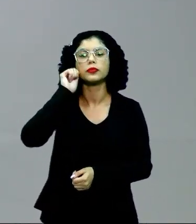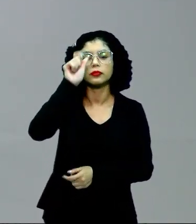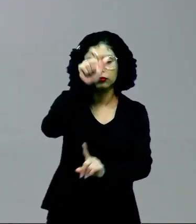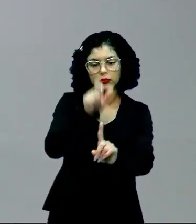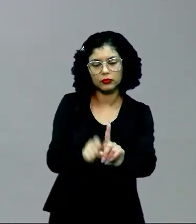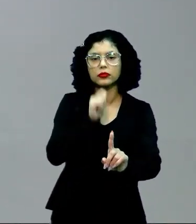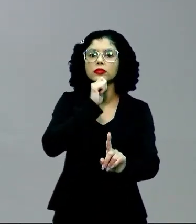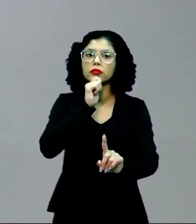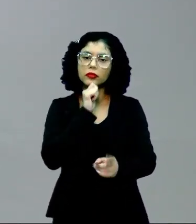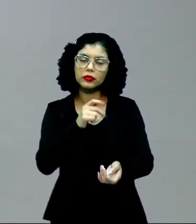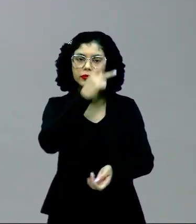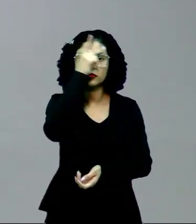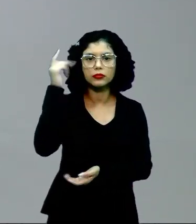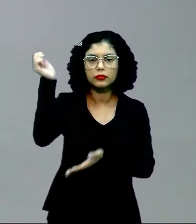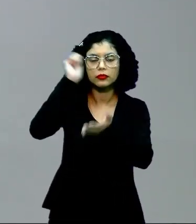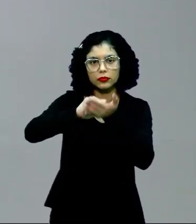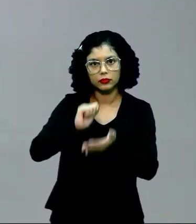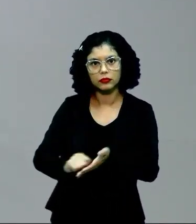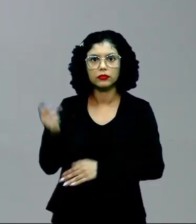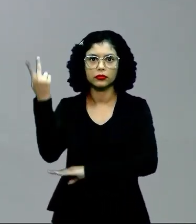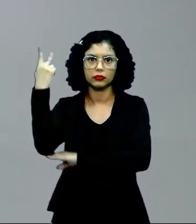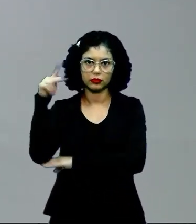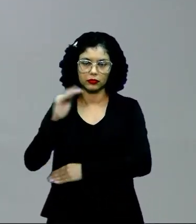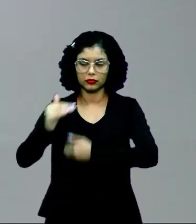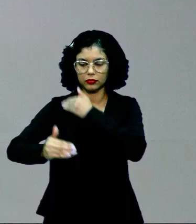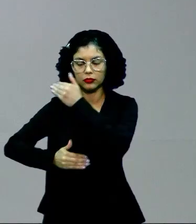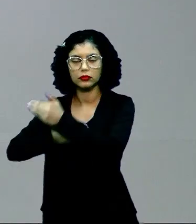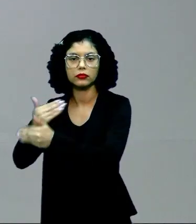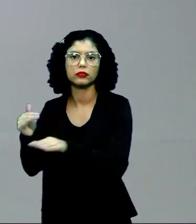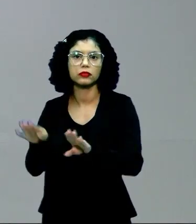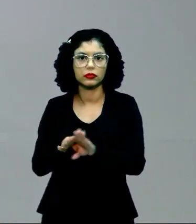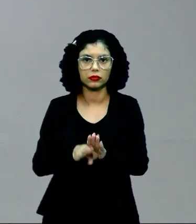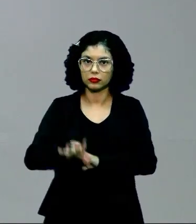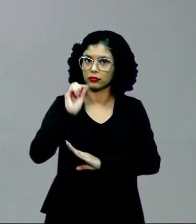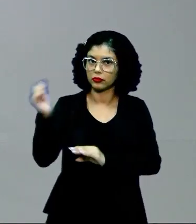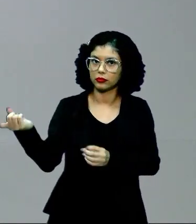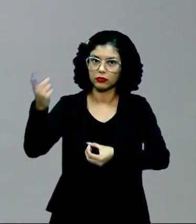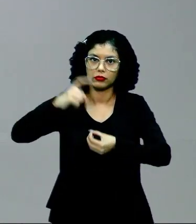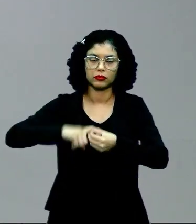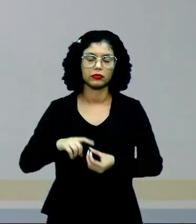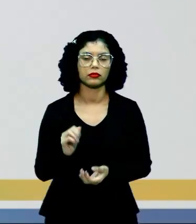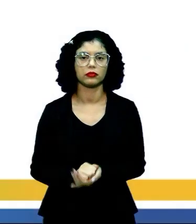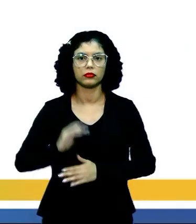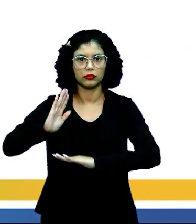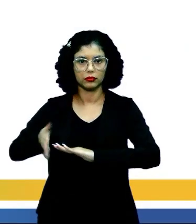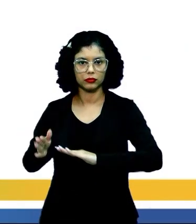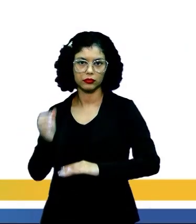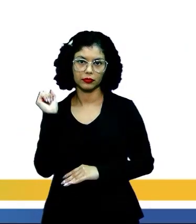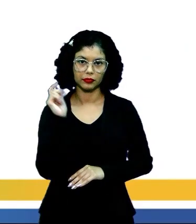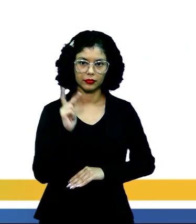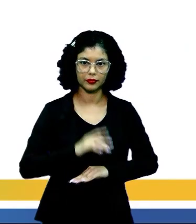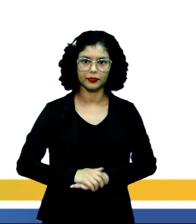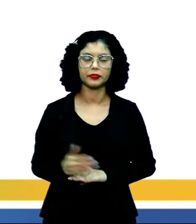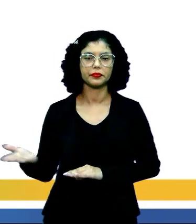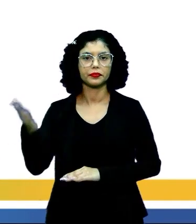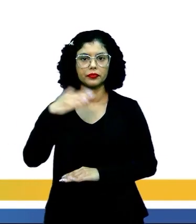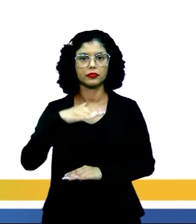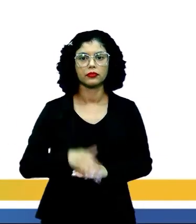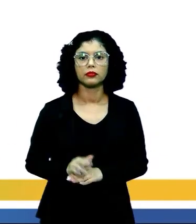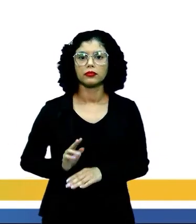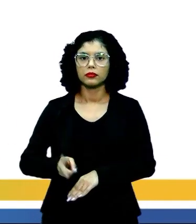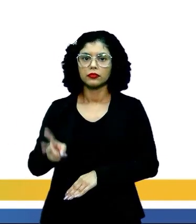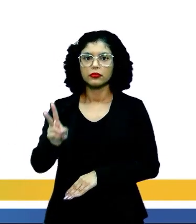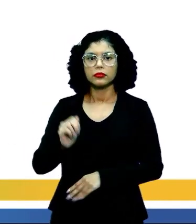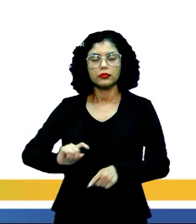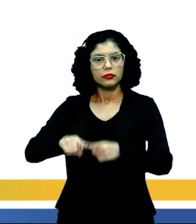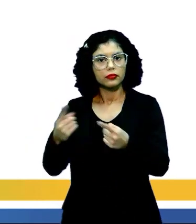-modernistas, foram autores de um período de transição para o que viria a ser o modernismo. Vamos lá? Tanto continuidade aí,